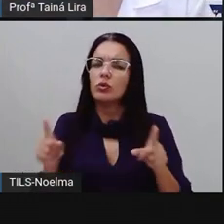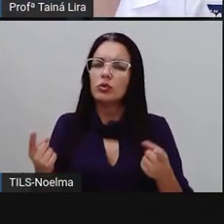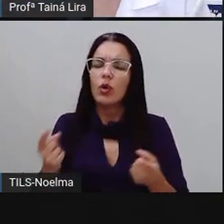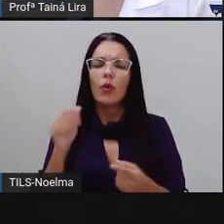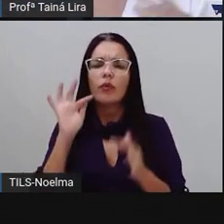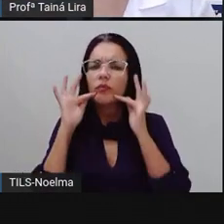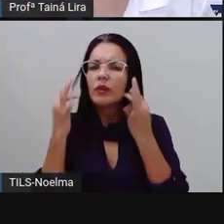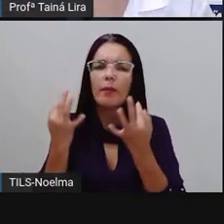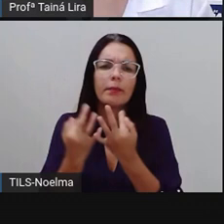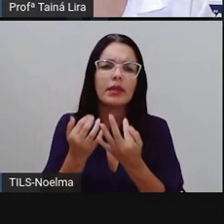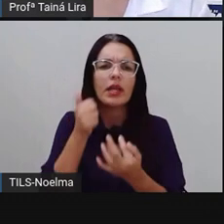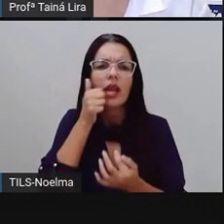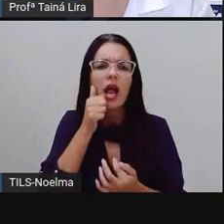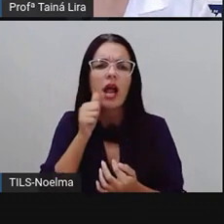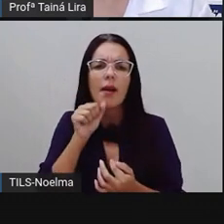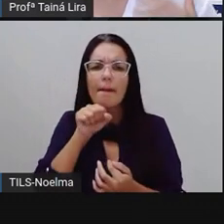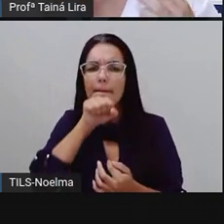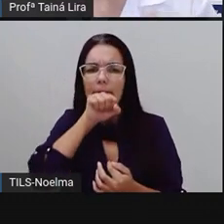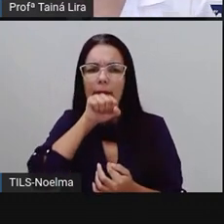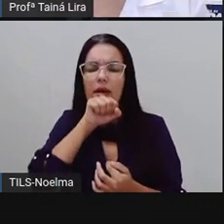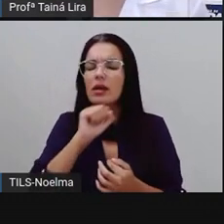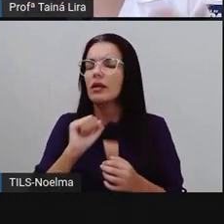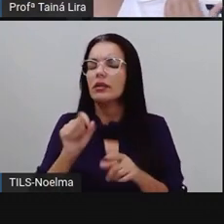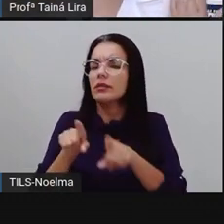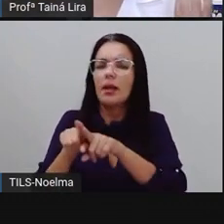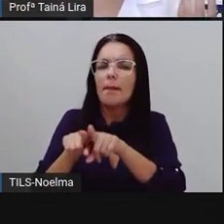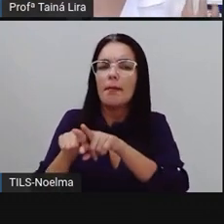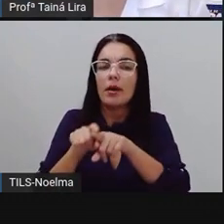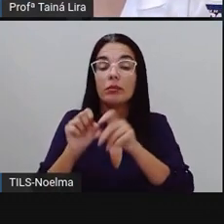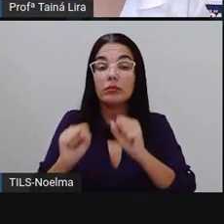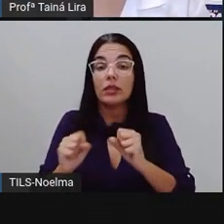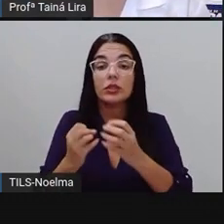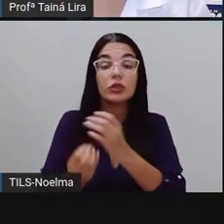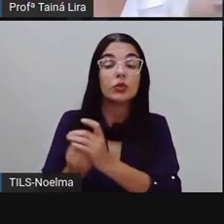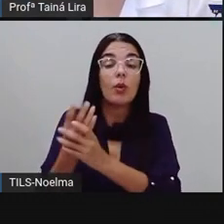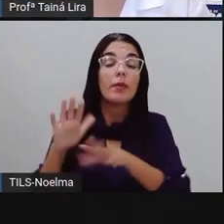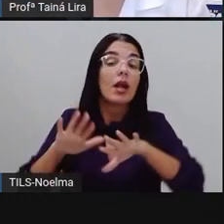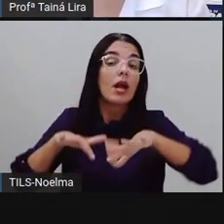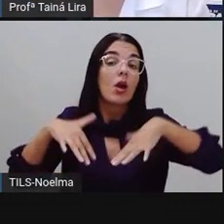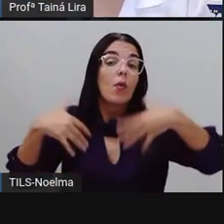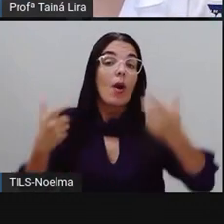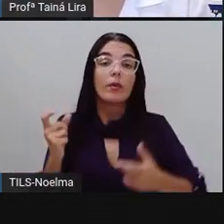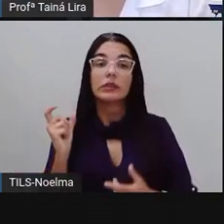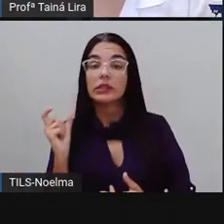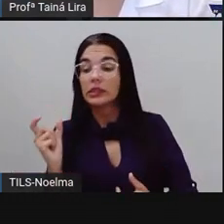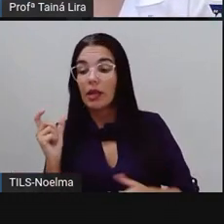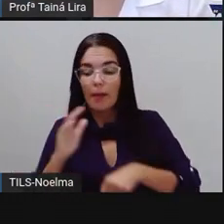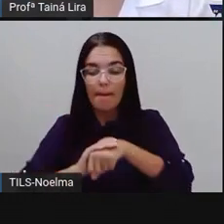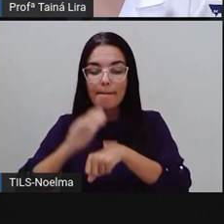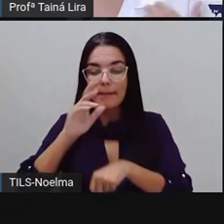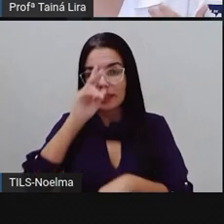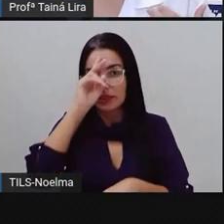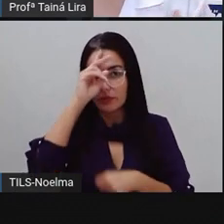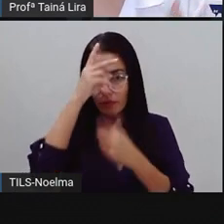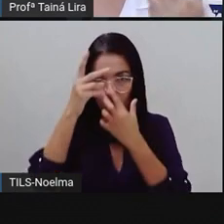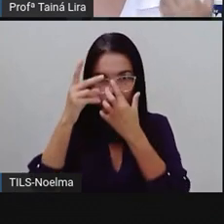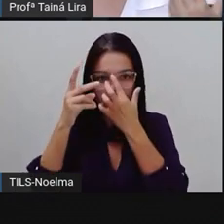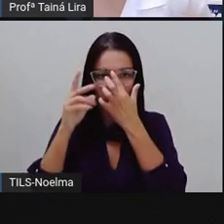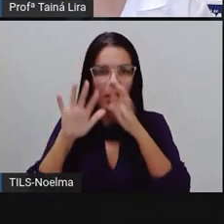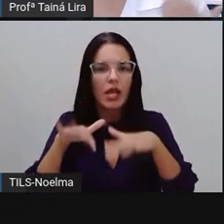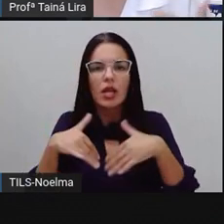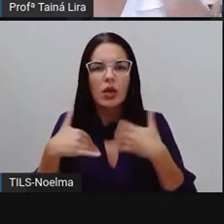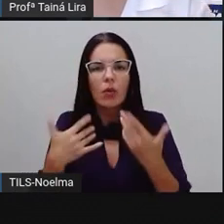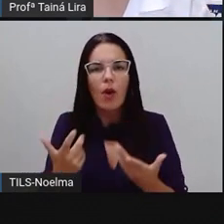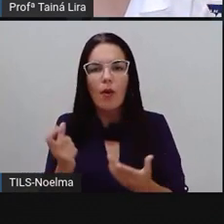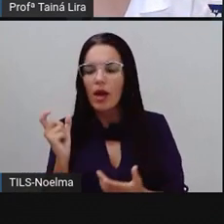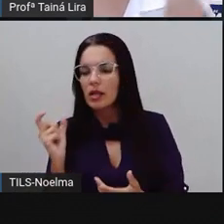irmão mais velho, papai, a mamãe, tá? Para descobrir qual é a sílaba mais forte, tá? E qual é a